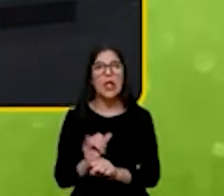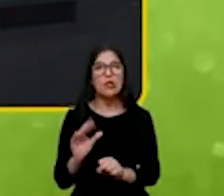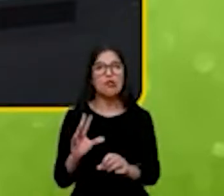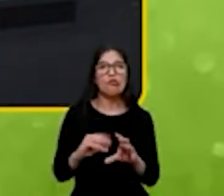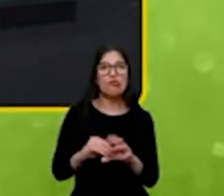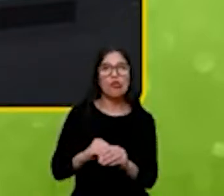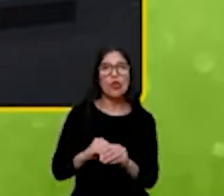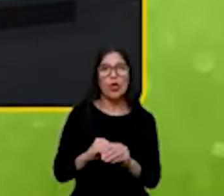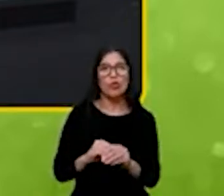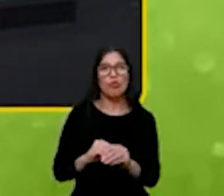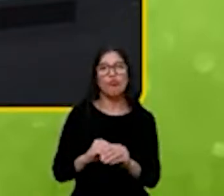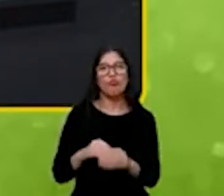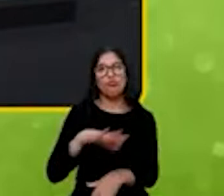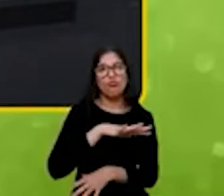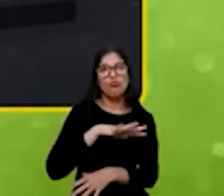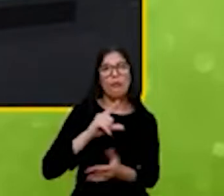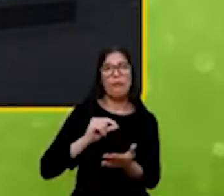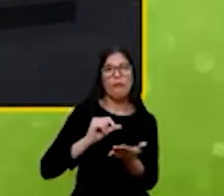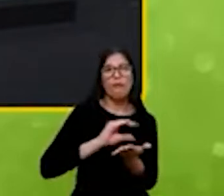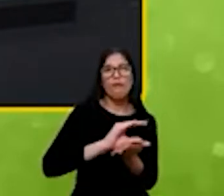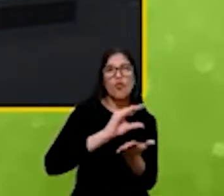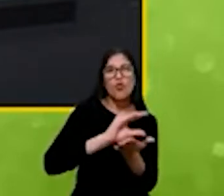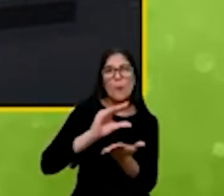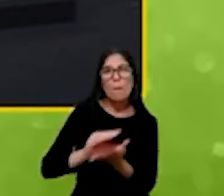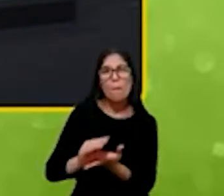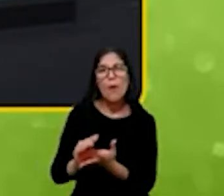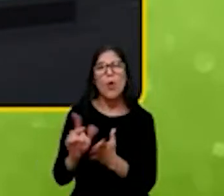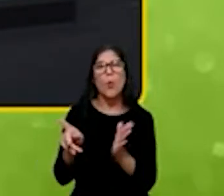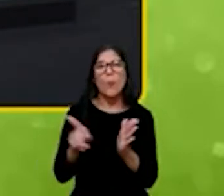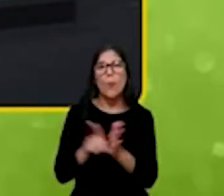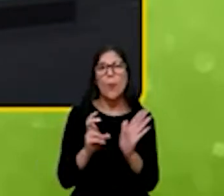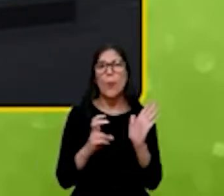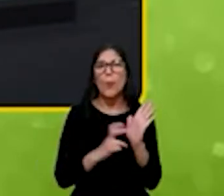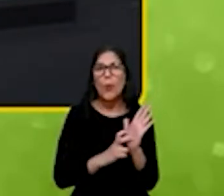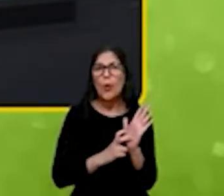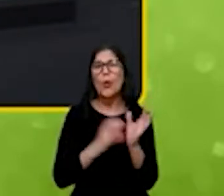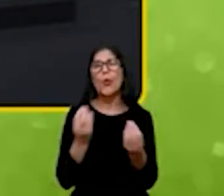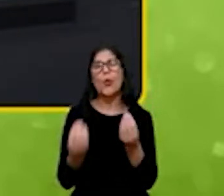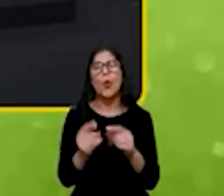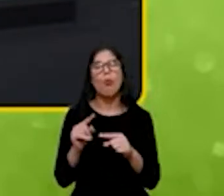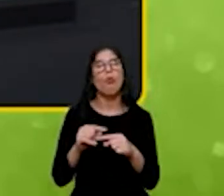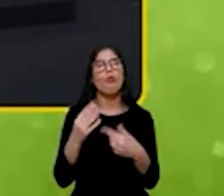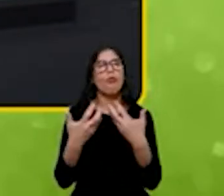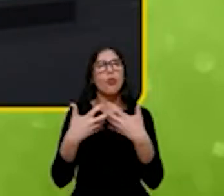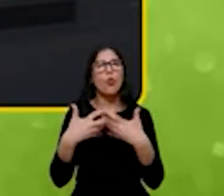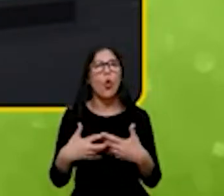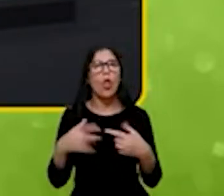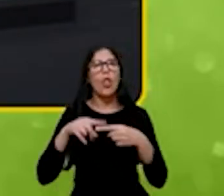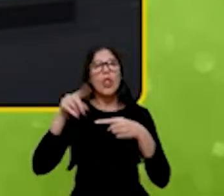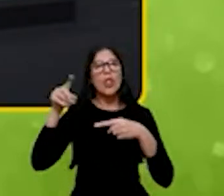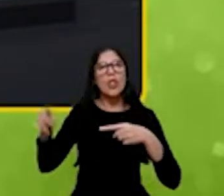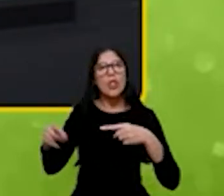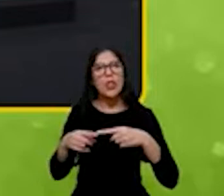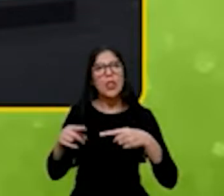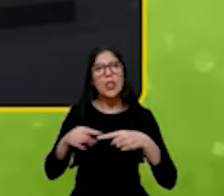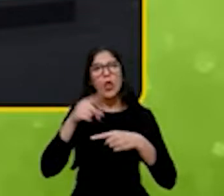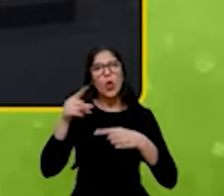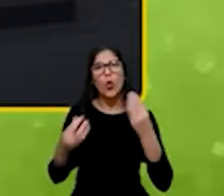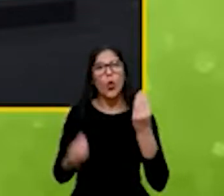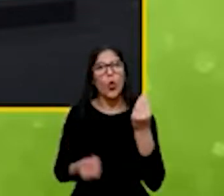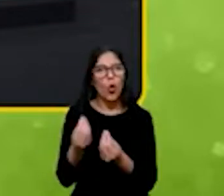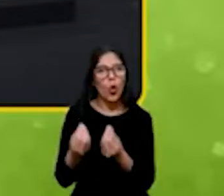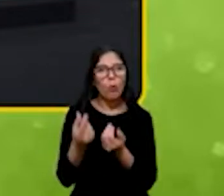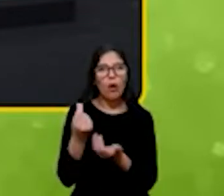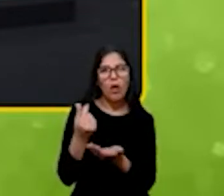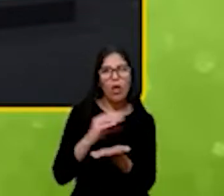estratégia de investimentos do banco, o nosso ciclo de vida, dos nossos fundos de investimento, e aí